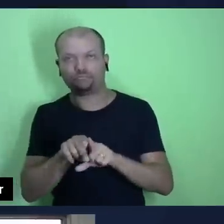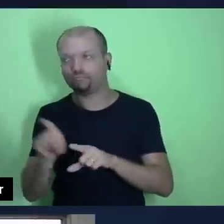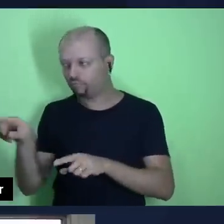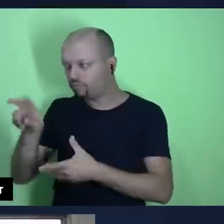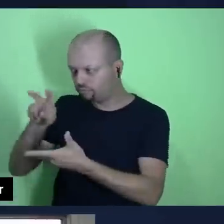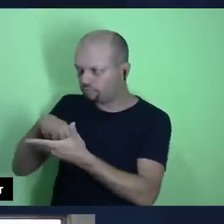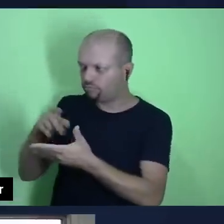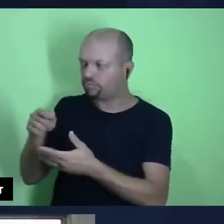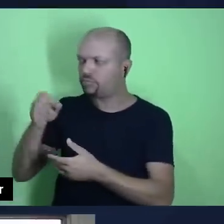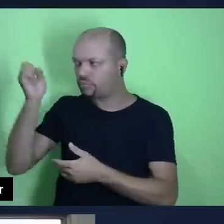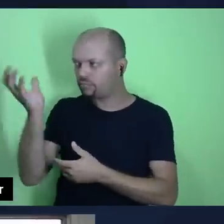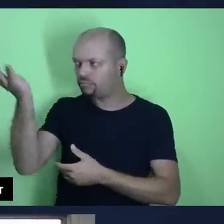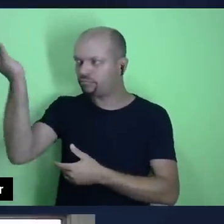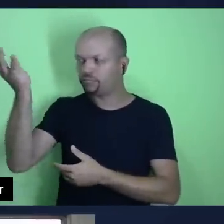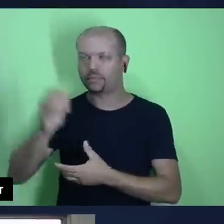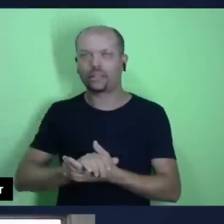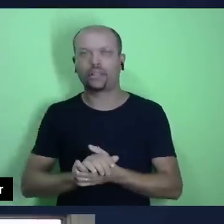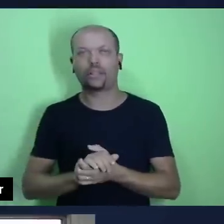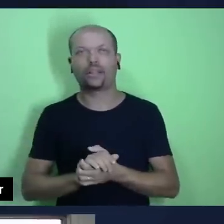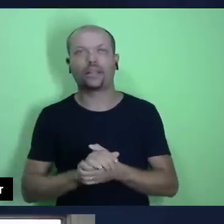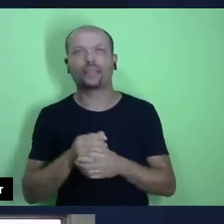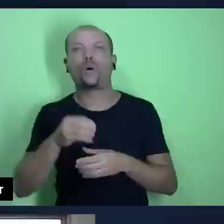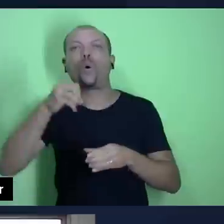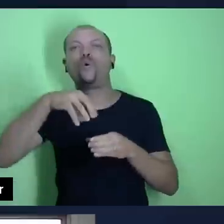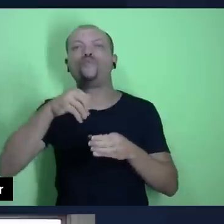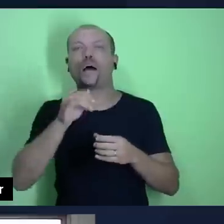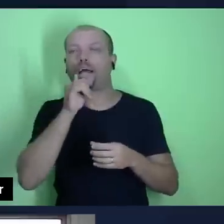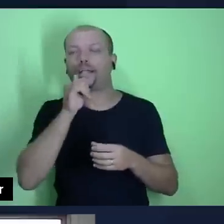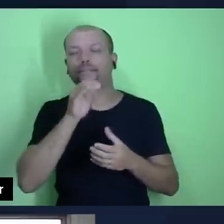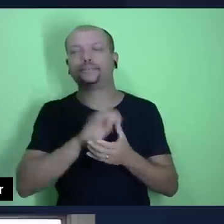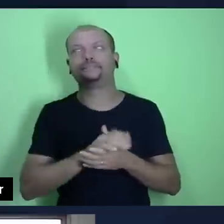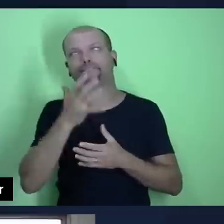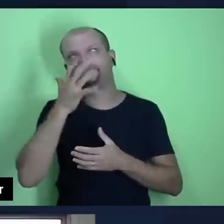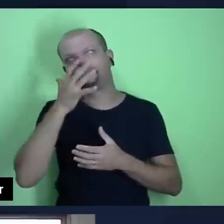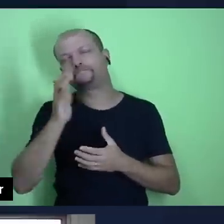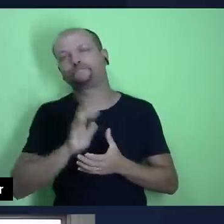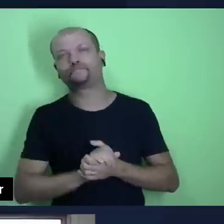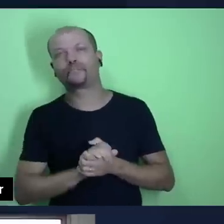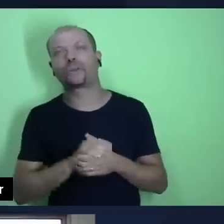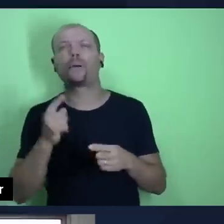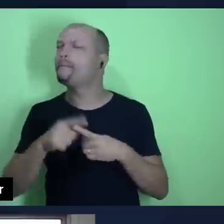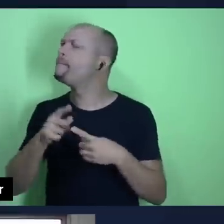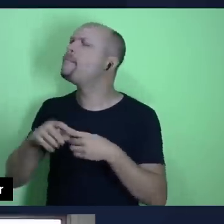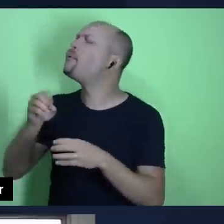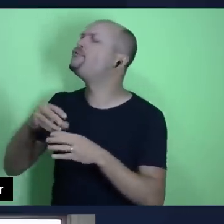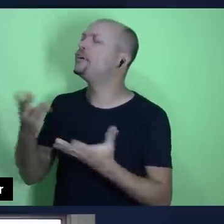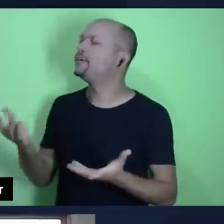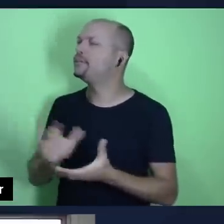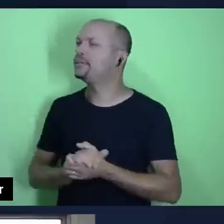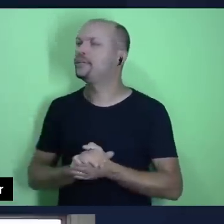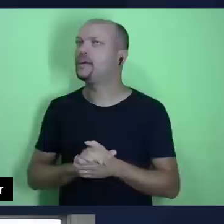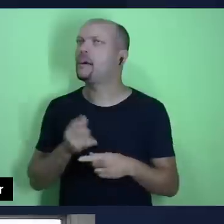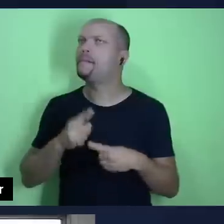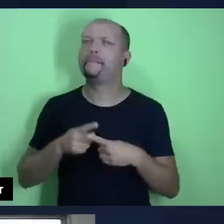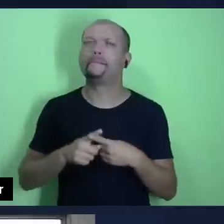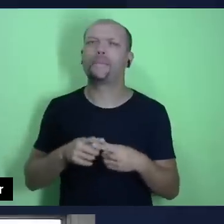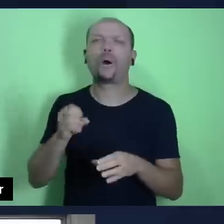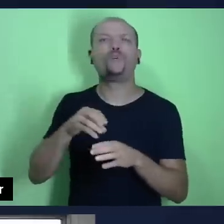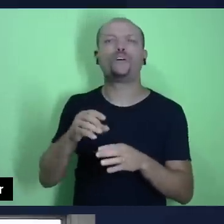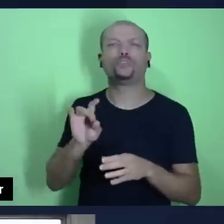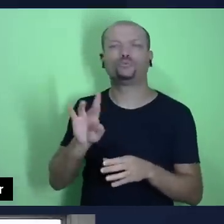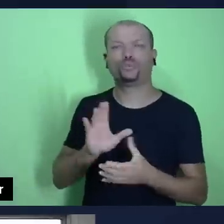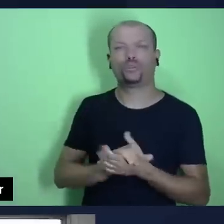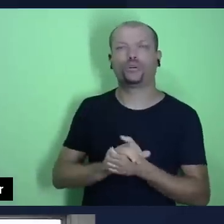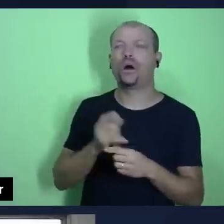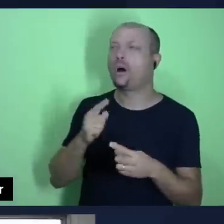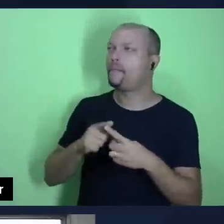de Adam White, é justamente com as ofertas. Agora, interessante, por que com as ofertas? Por que que, por que com as ofertas? Por que que